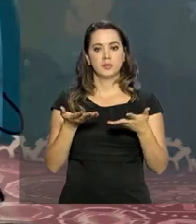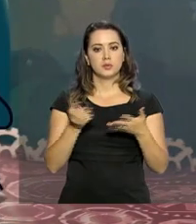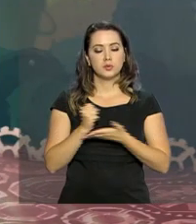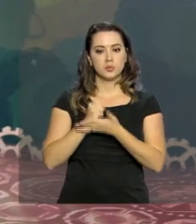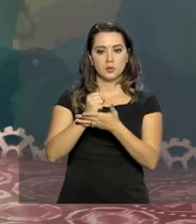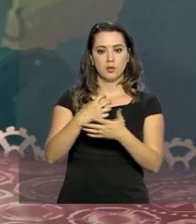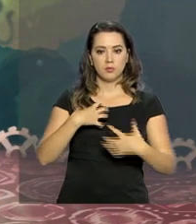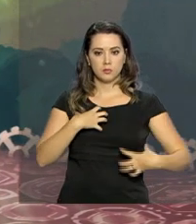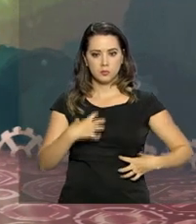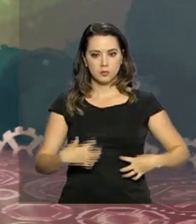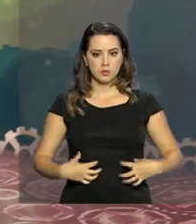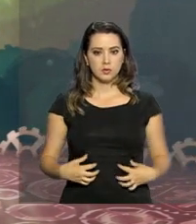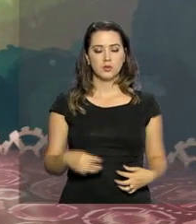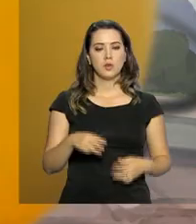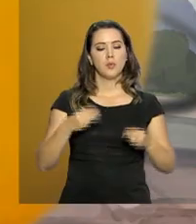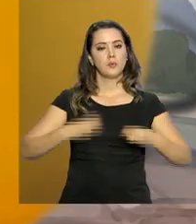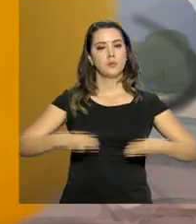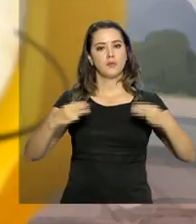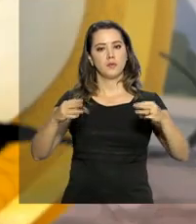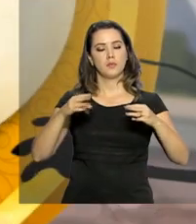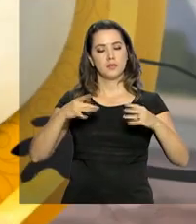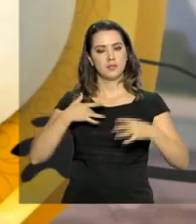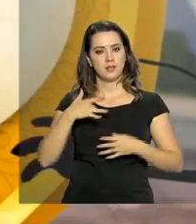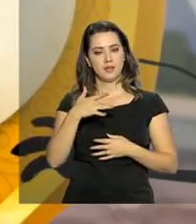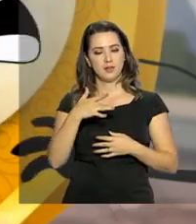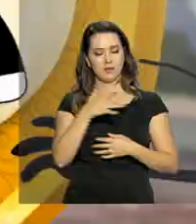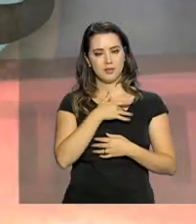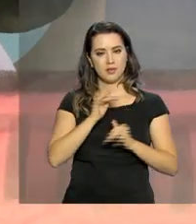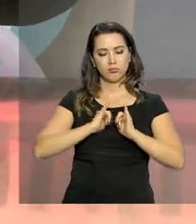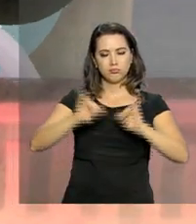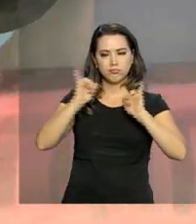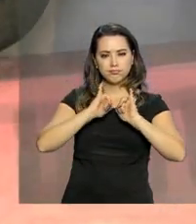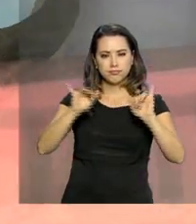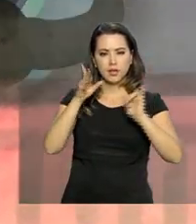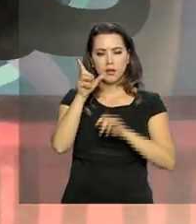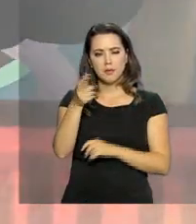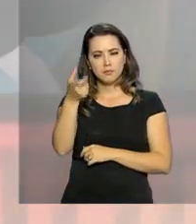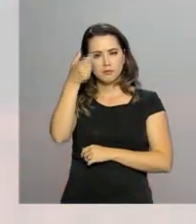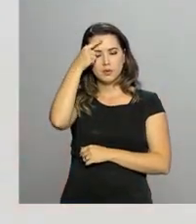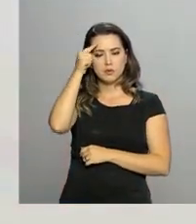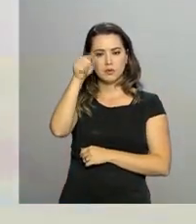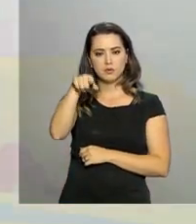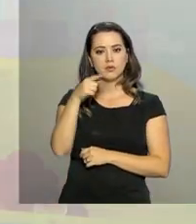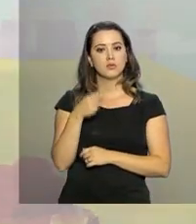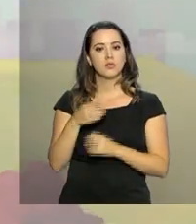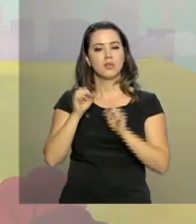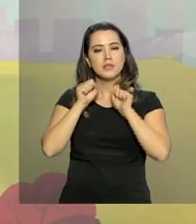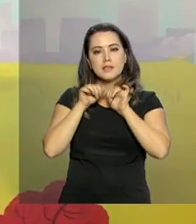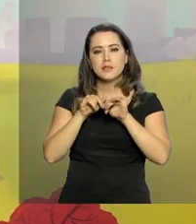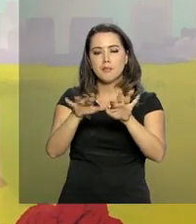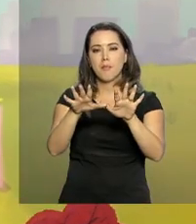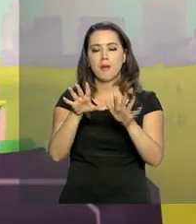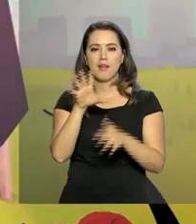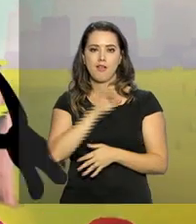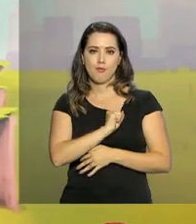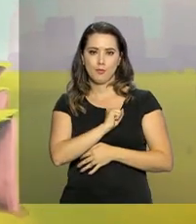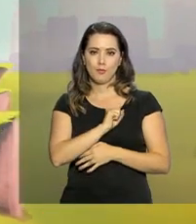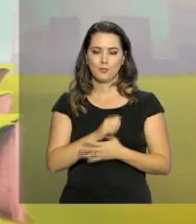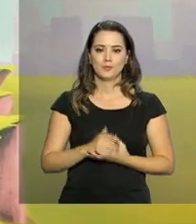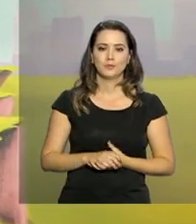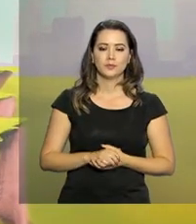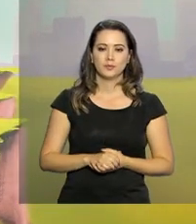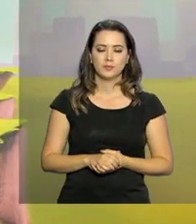órgãos, o Ministério da Saúde lançou uma campanha para conscientizar as famílias com o slogan Espalhe Amor, Doe Órgãos.